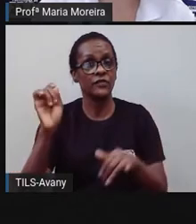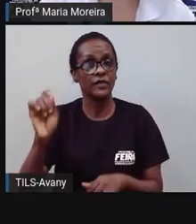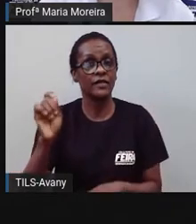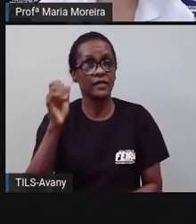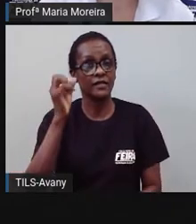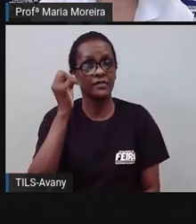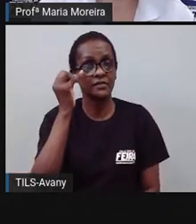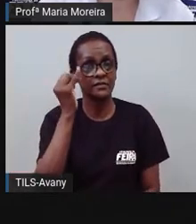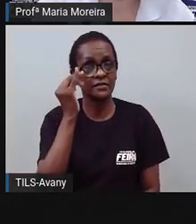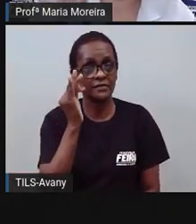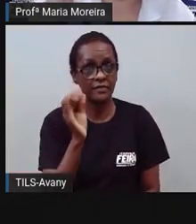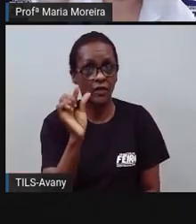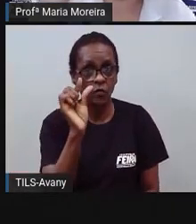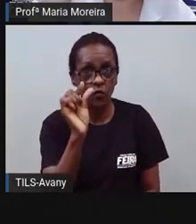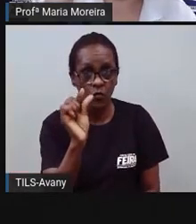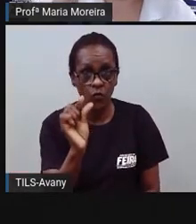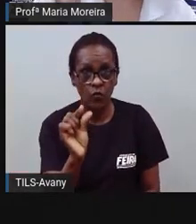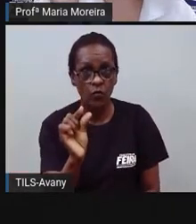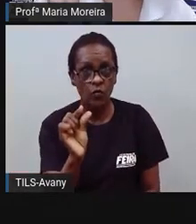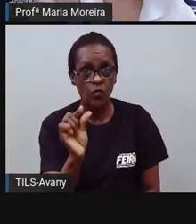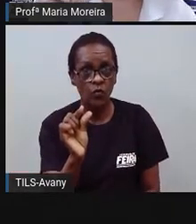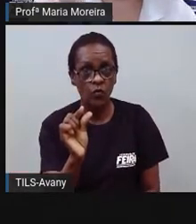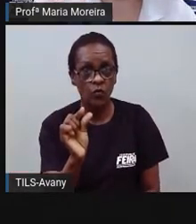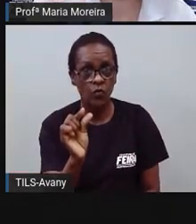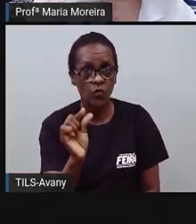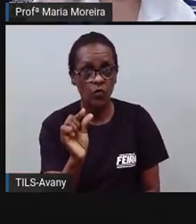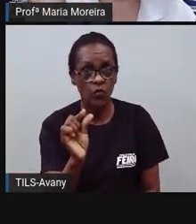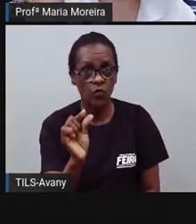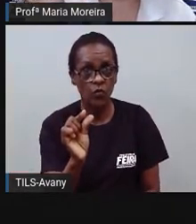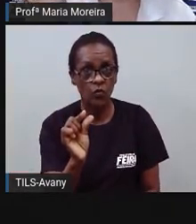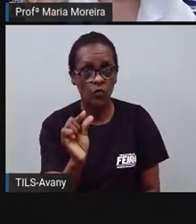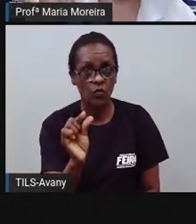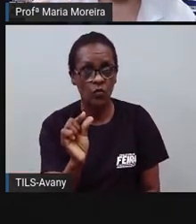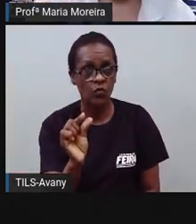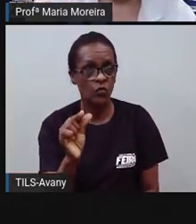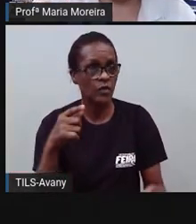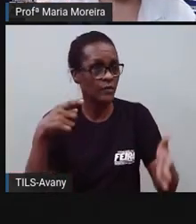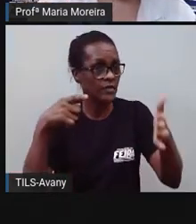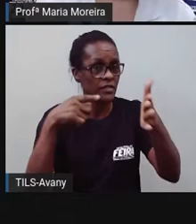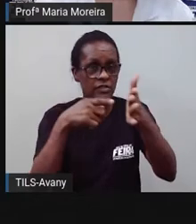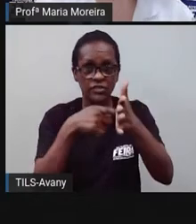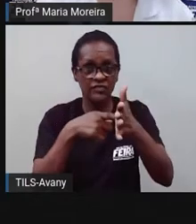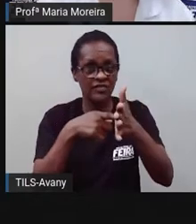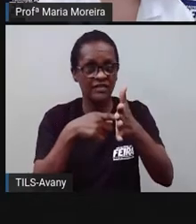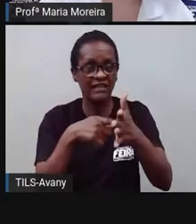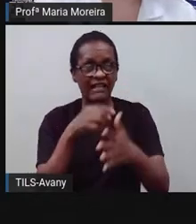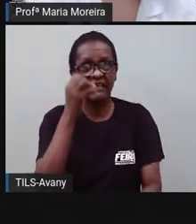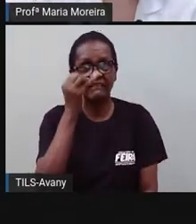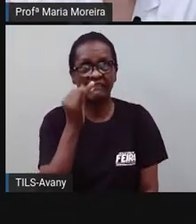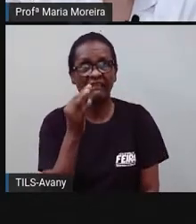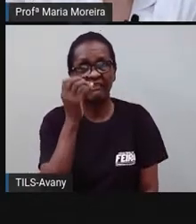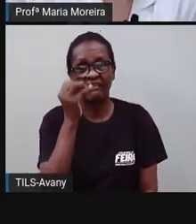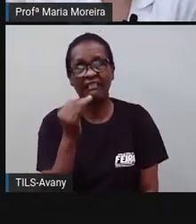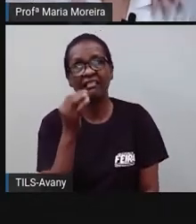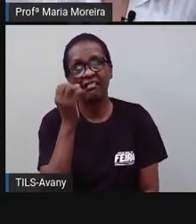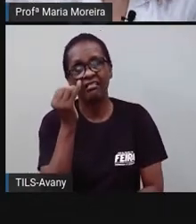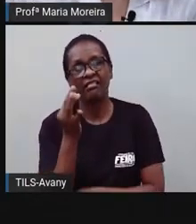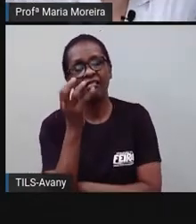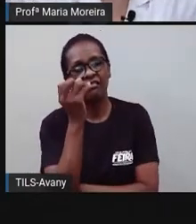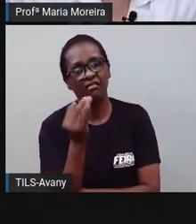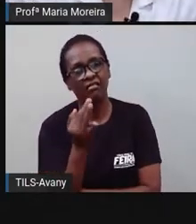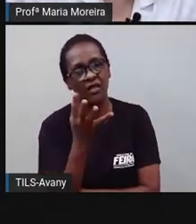relativamente o quê, ó? Curto e objetivo. Eu não vou pegar uma notícia e escrever